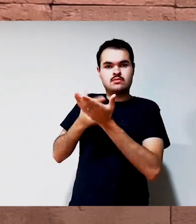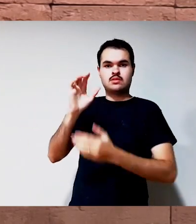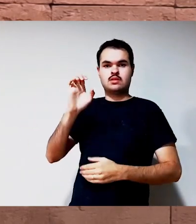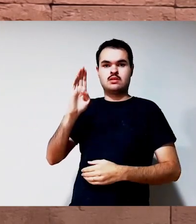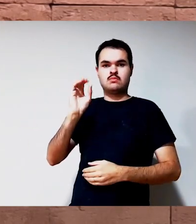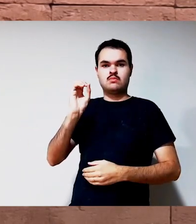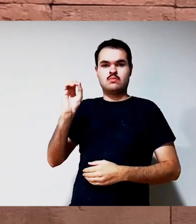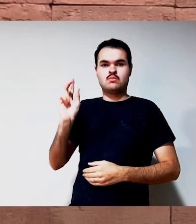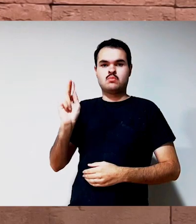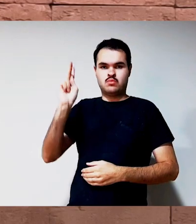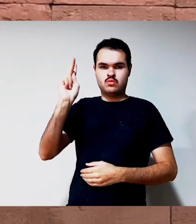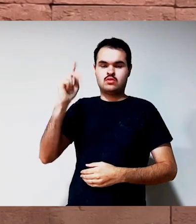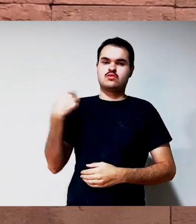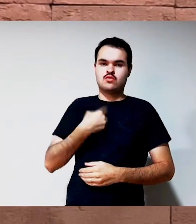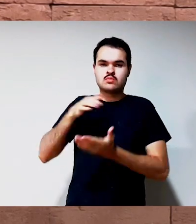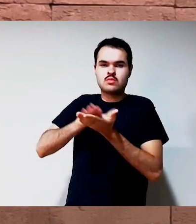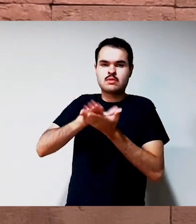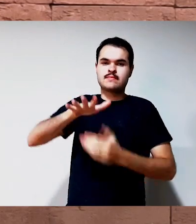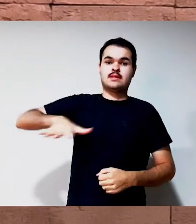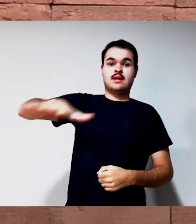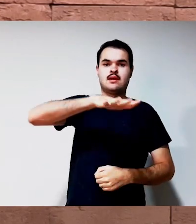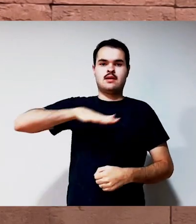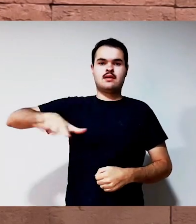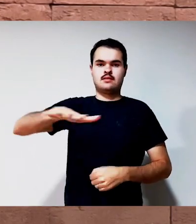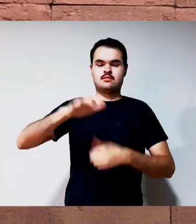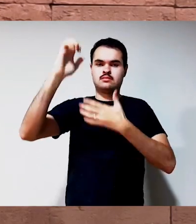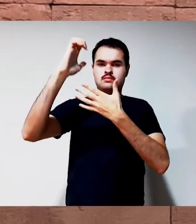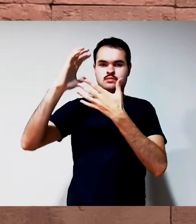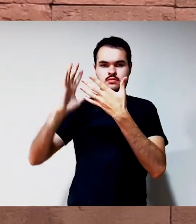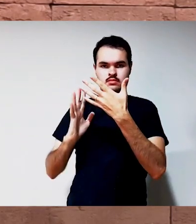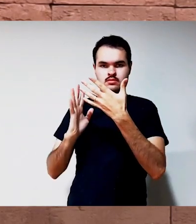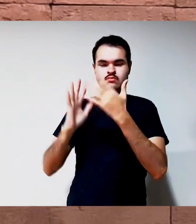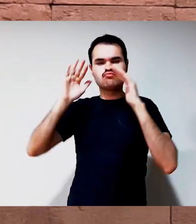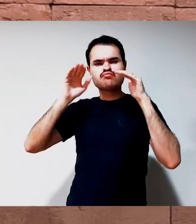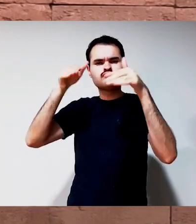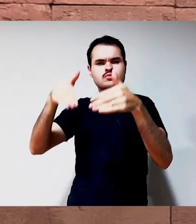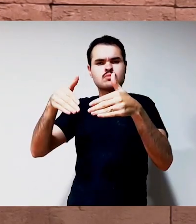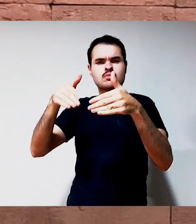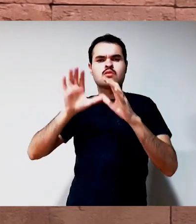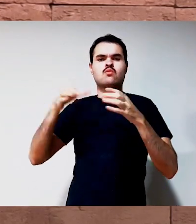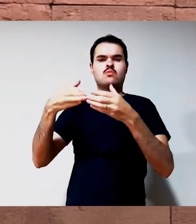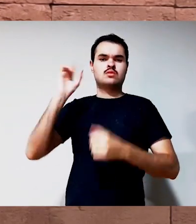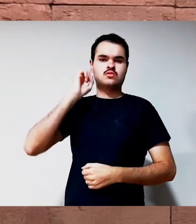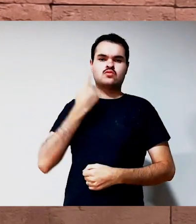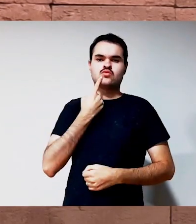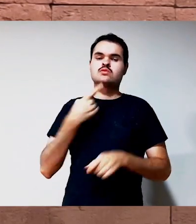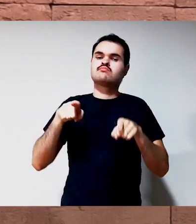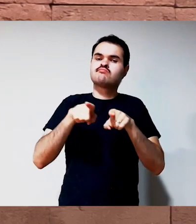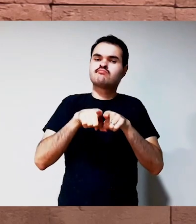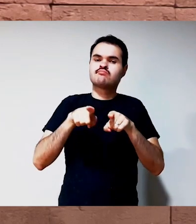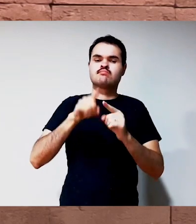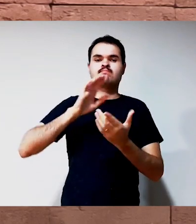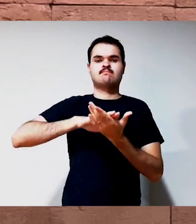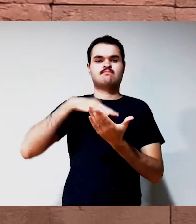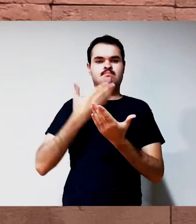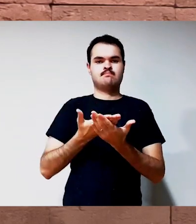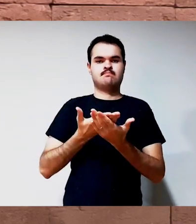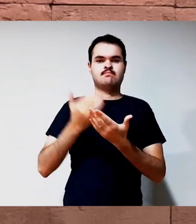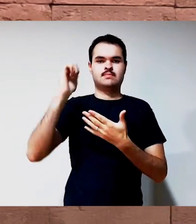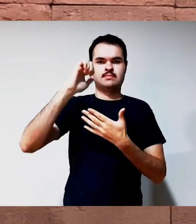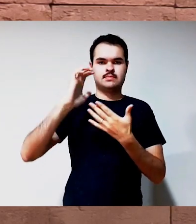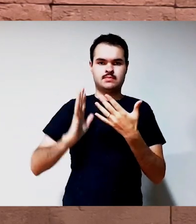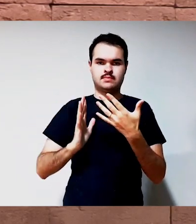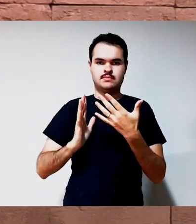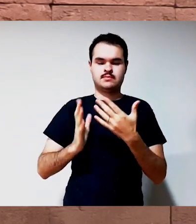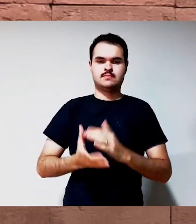pode ver, existe uma tradução desse vídeo em Libras, que está aqui no canto inferior da tela, mas ela não é simultânea porque ela foi feita